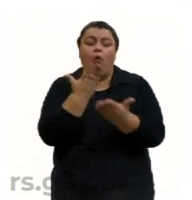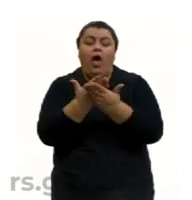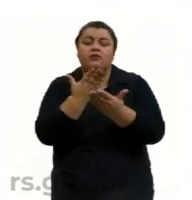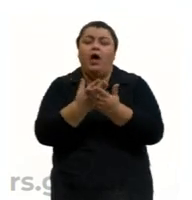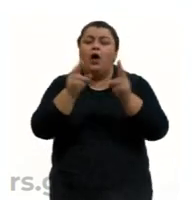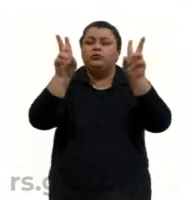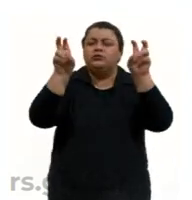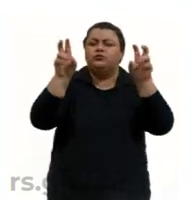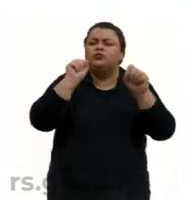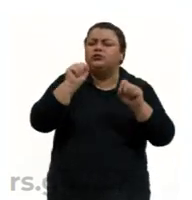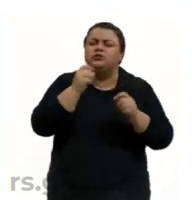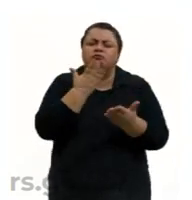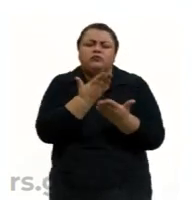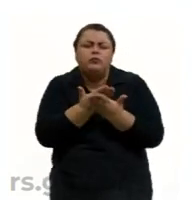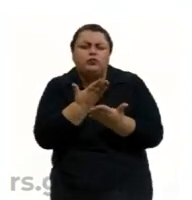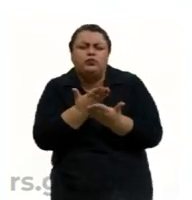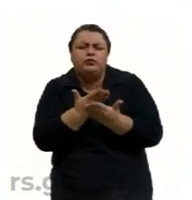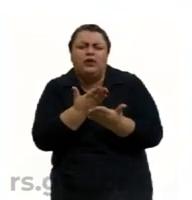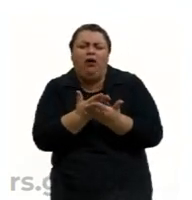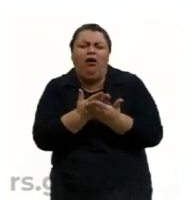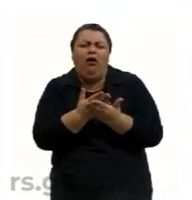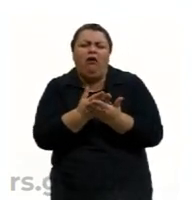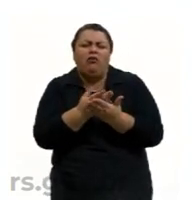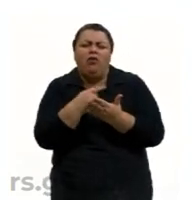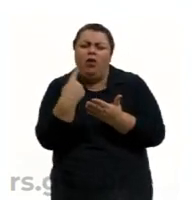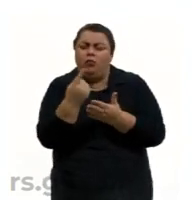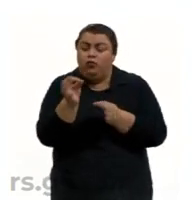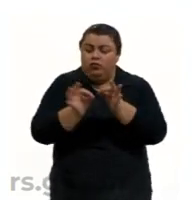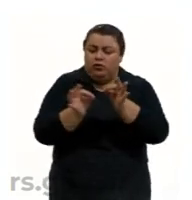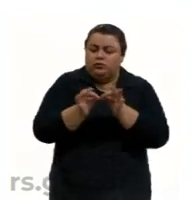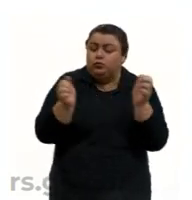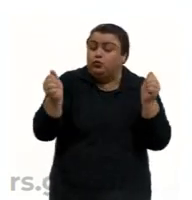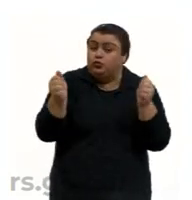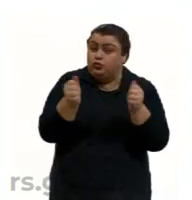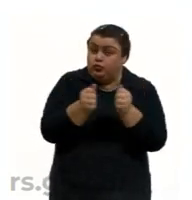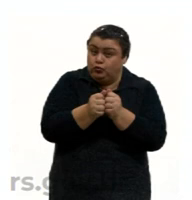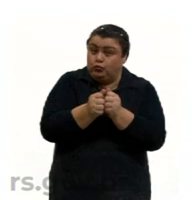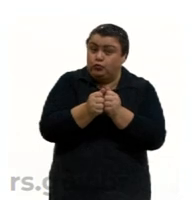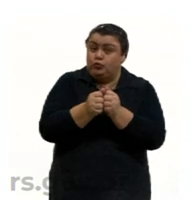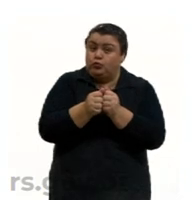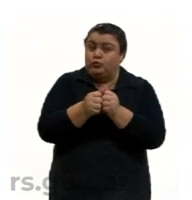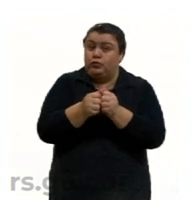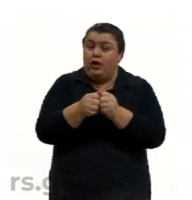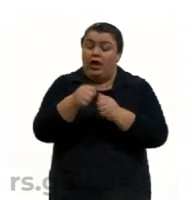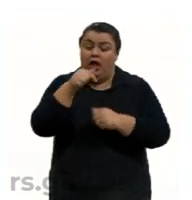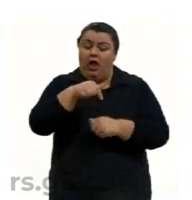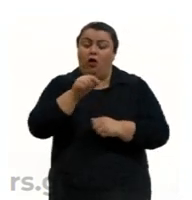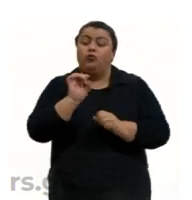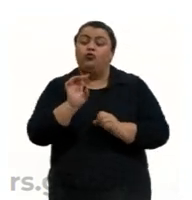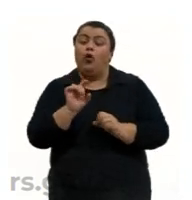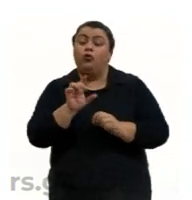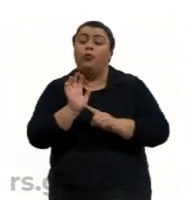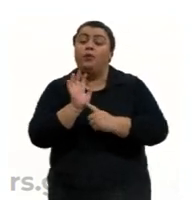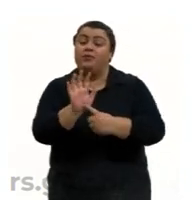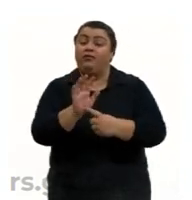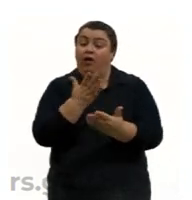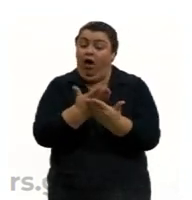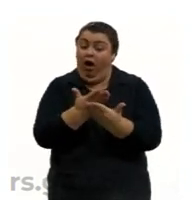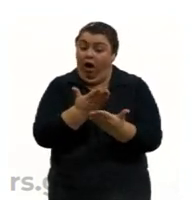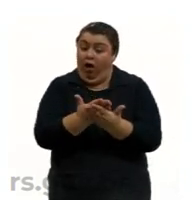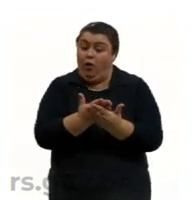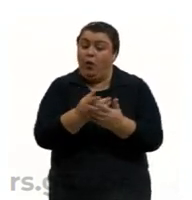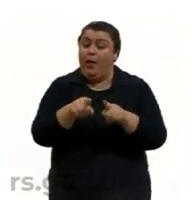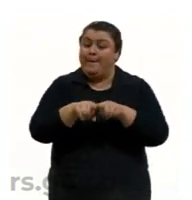será abordado, nós sempre montamos juntos. Esse é o papel do curador. Eu apenas estou aqui para apresentar a aula, mas